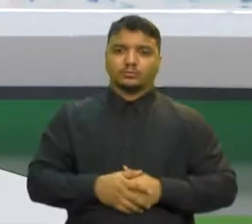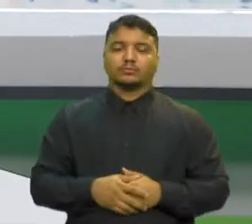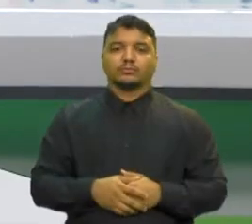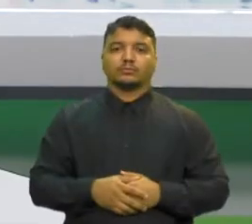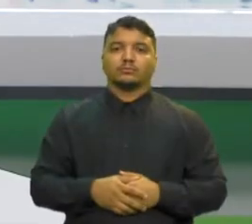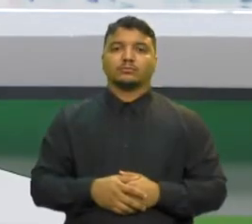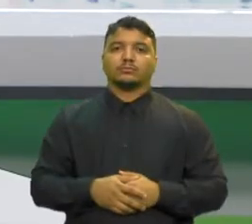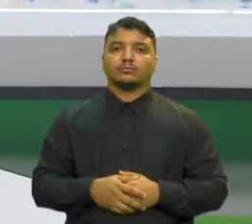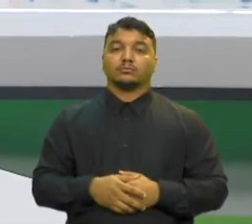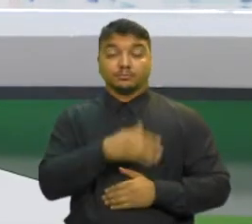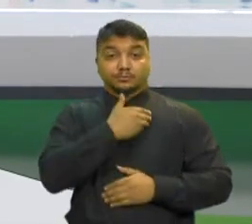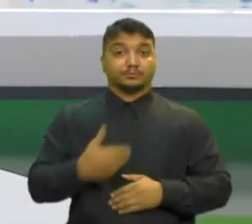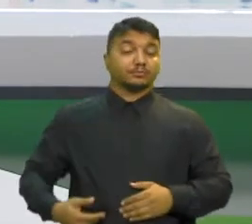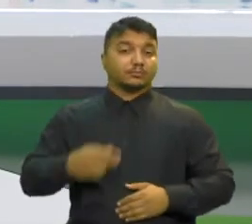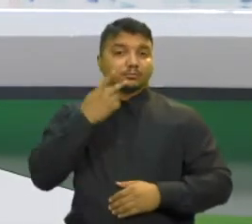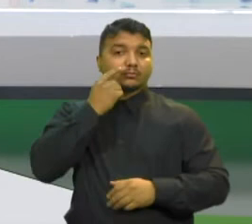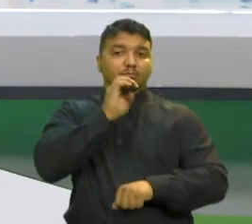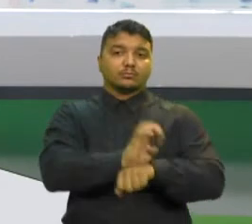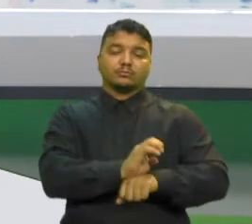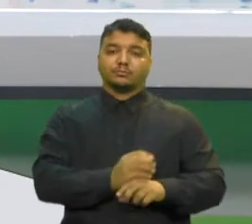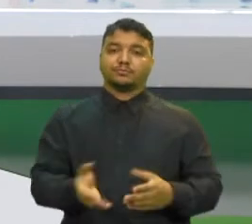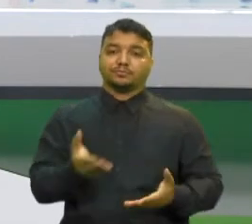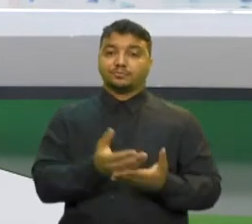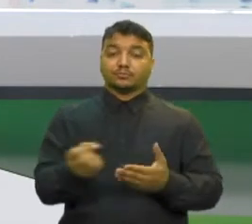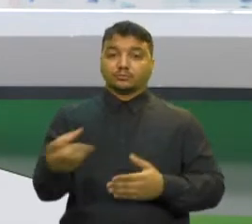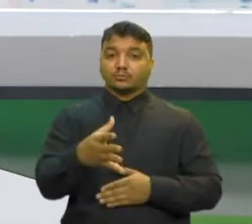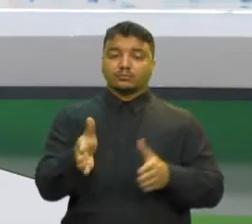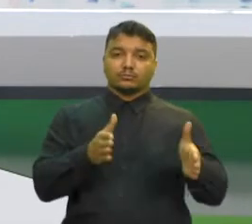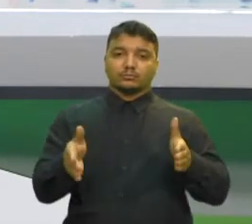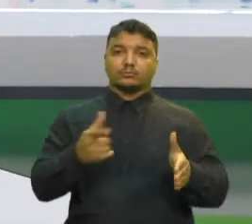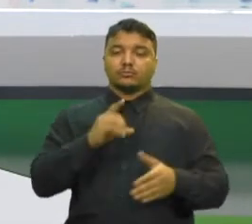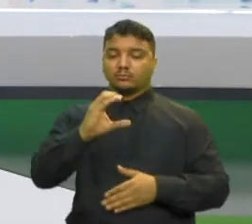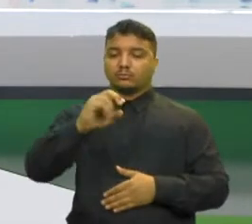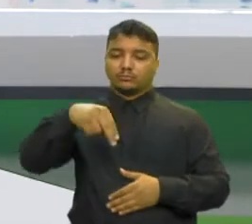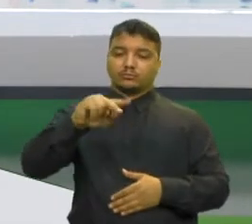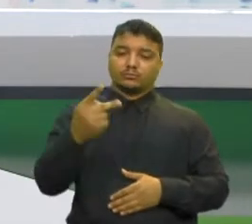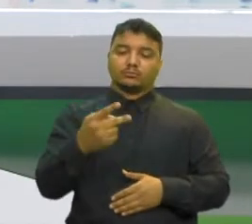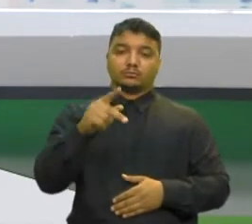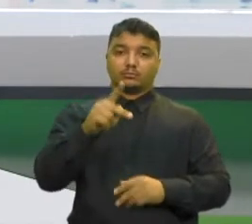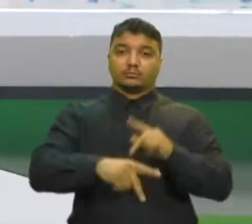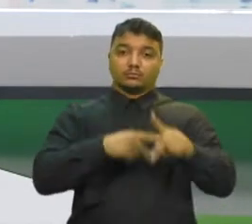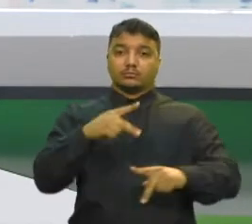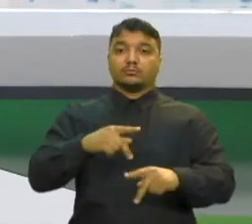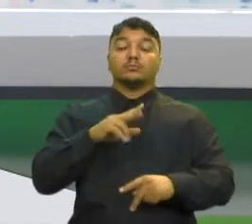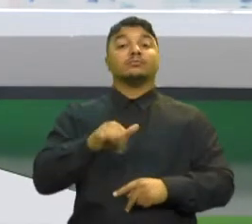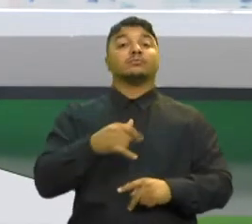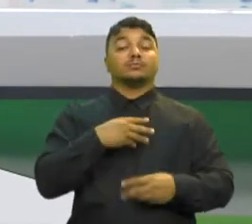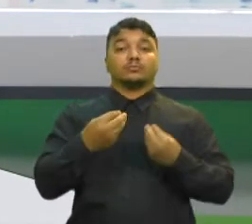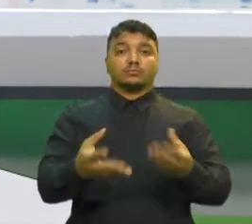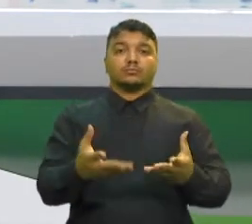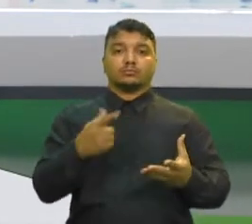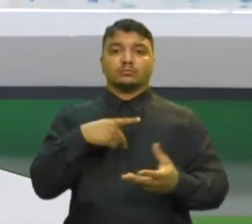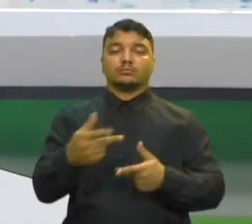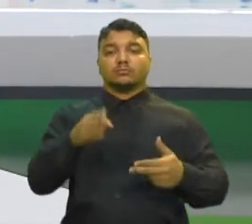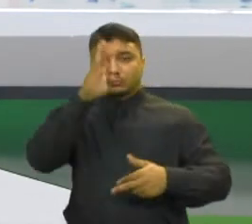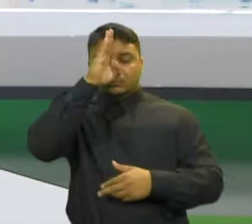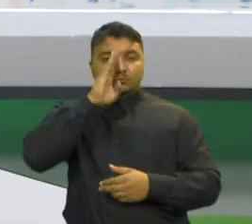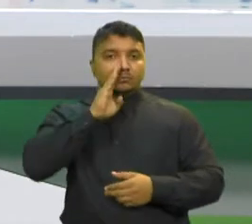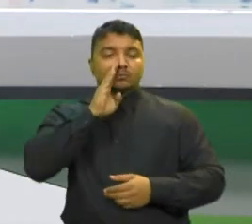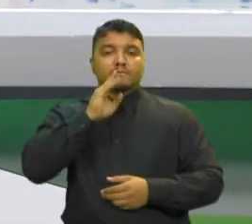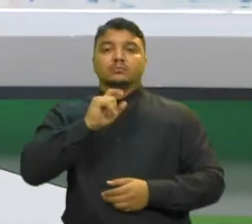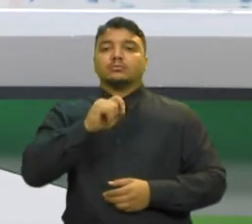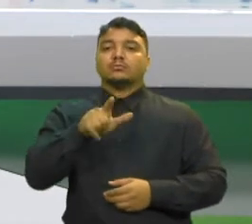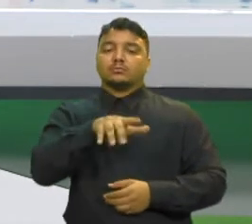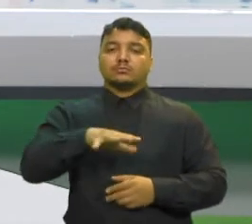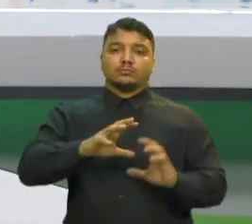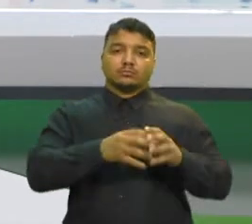O governo do estado lançou a nova etapa do programa CNH Popular Que fornece habilitações gratuitas nas